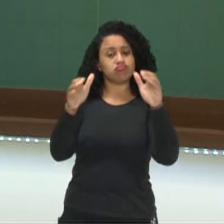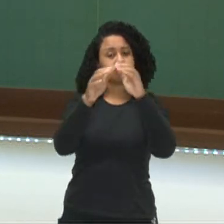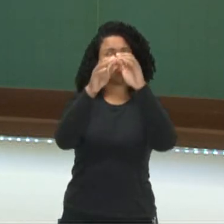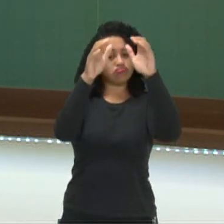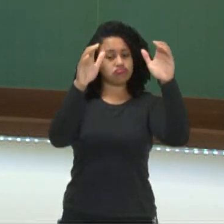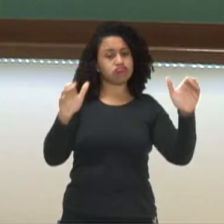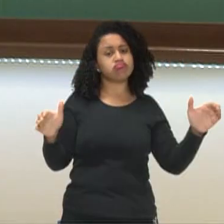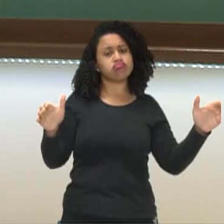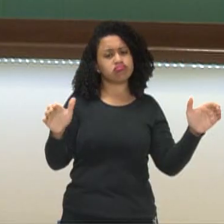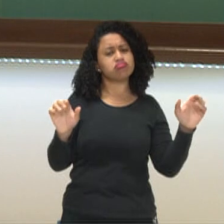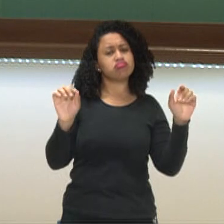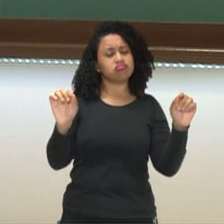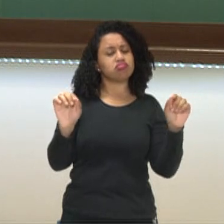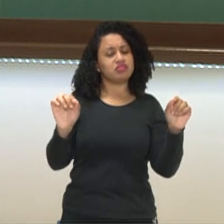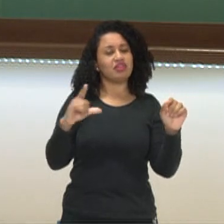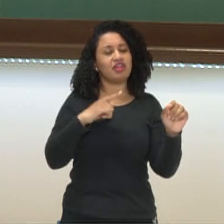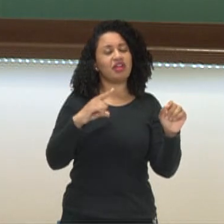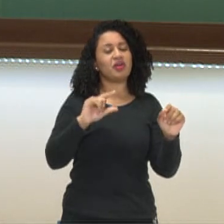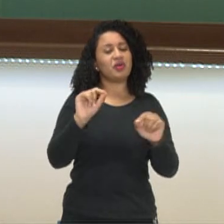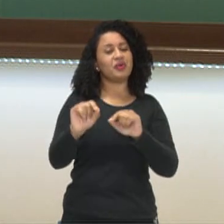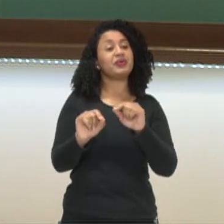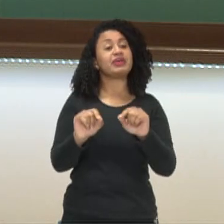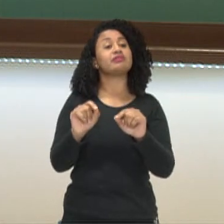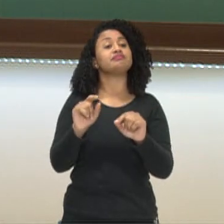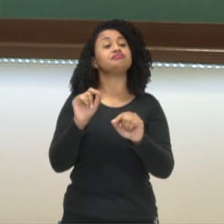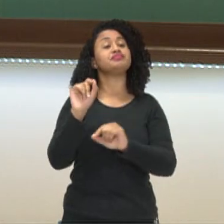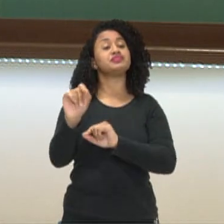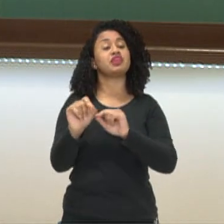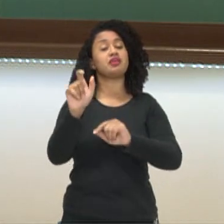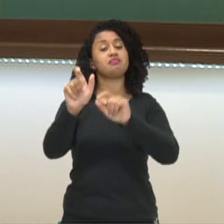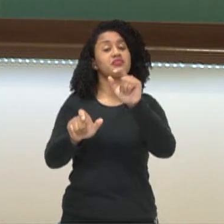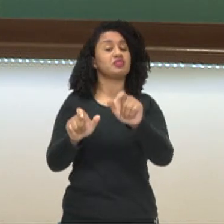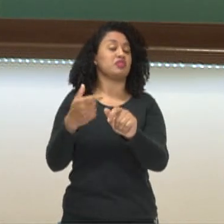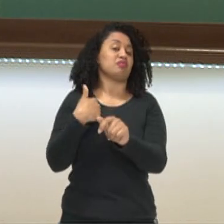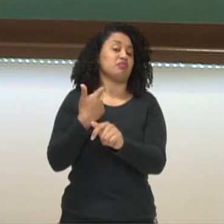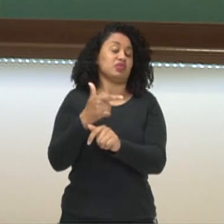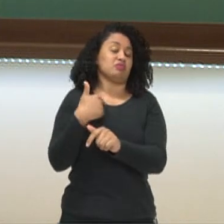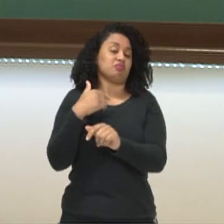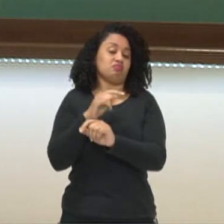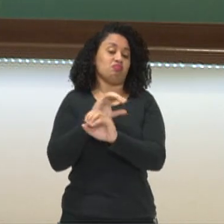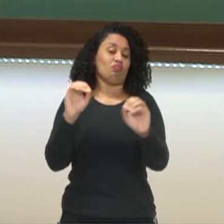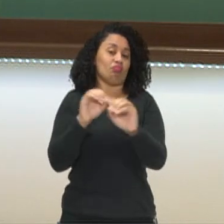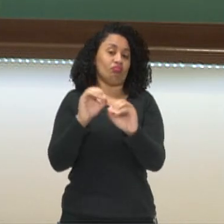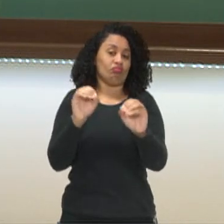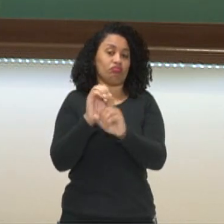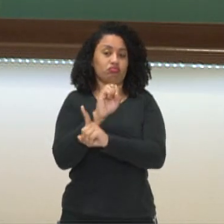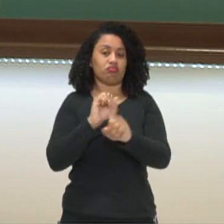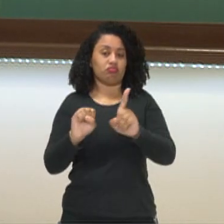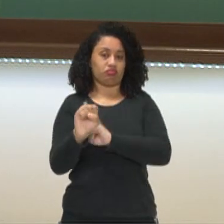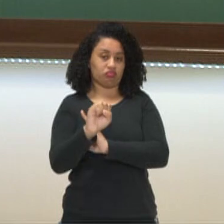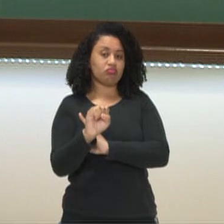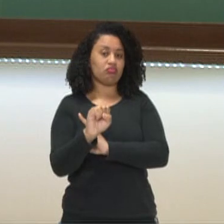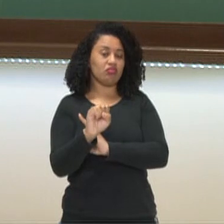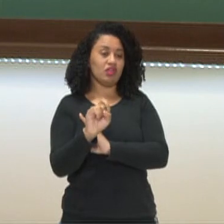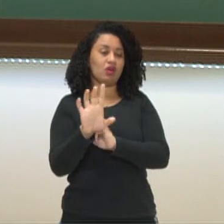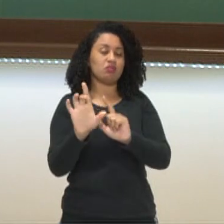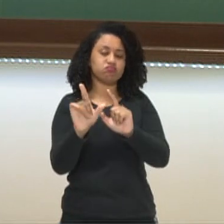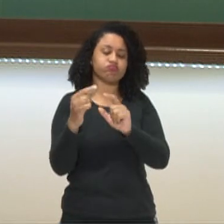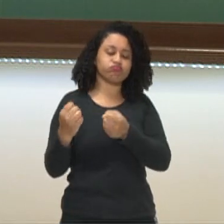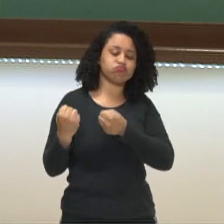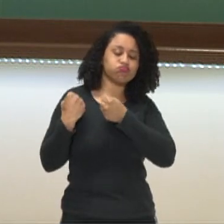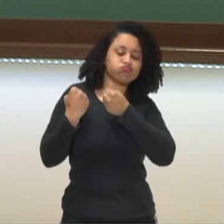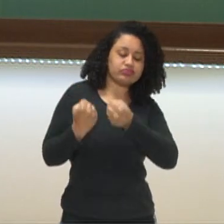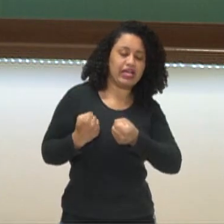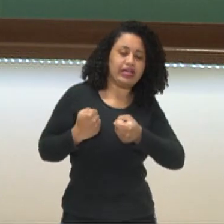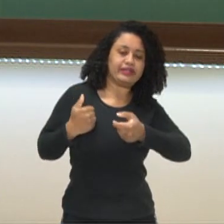vamos dizer assim, hierarquizada, onde pessoas que não têm privilégios na sociedade. O fardo